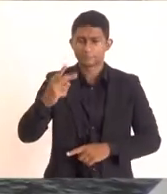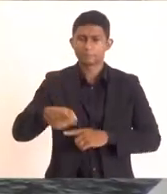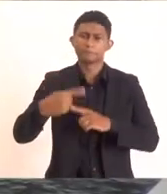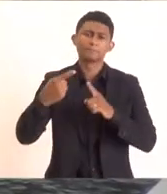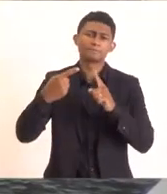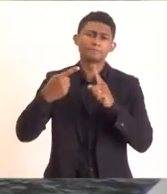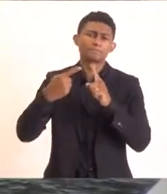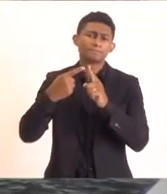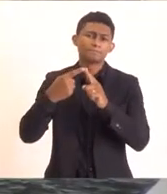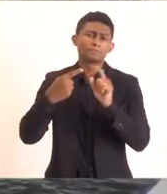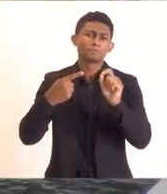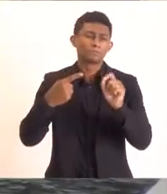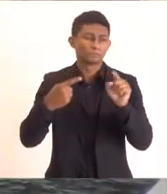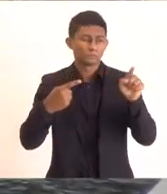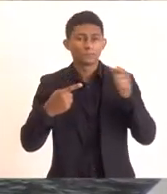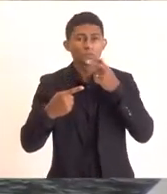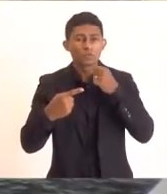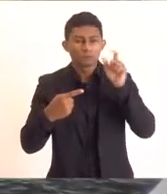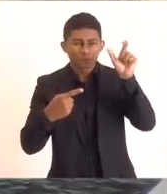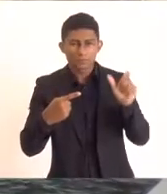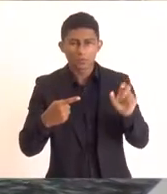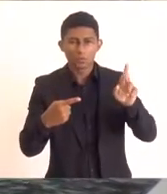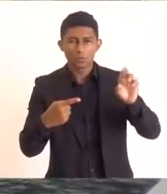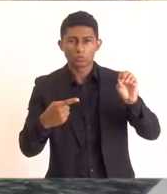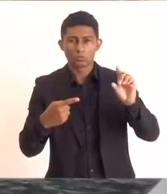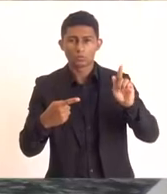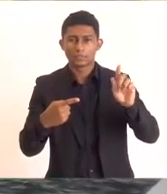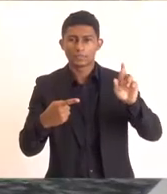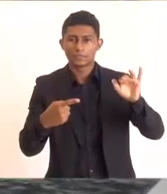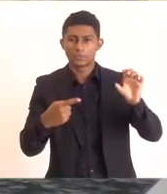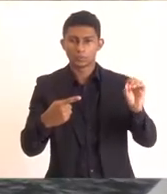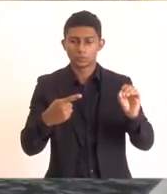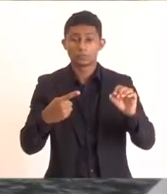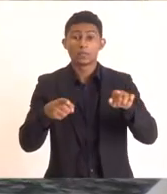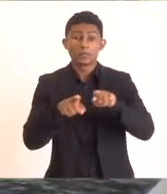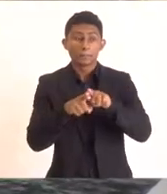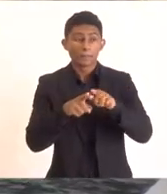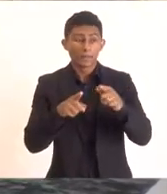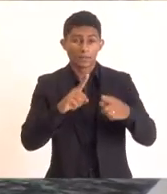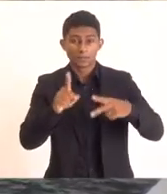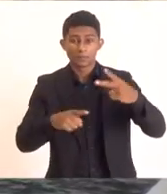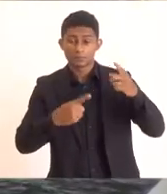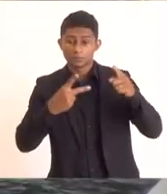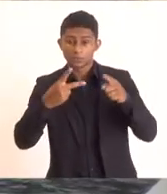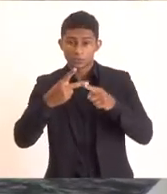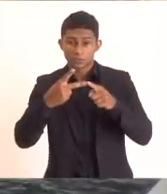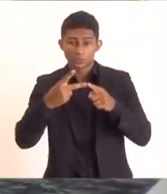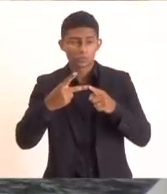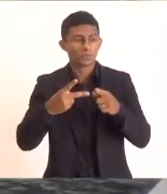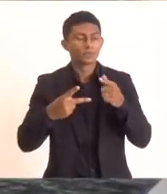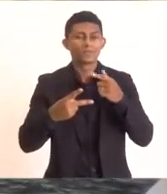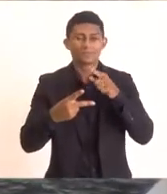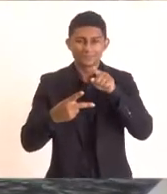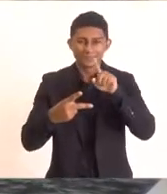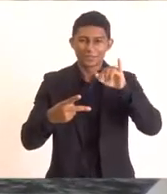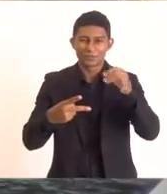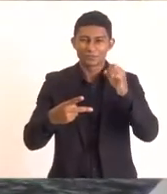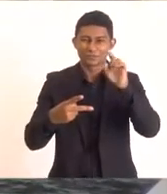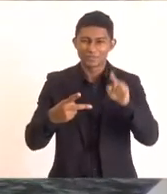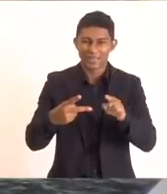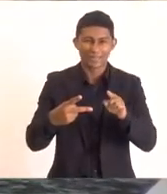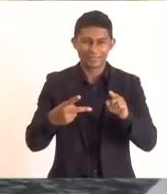Rodrigo Abreu e outra pelo José de Búzios. Eu fui